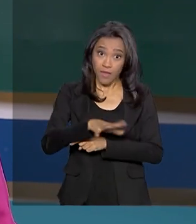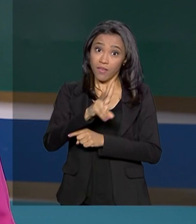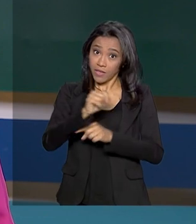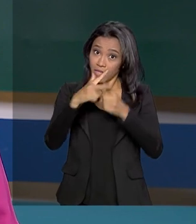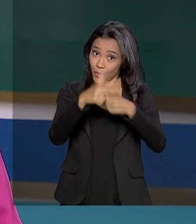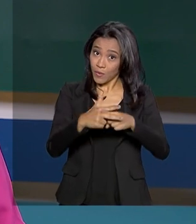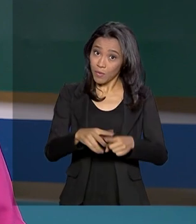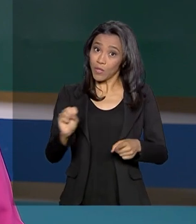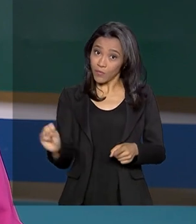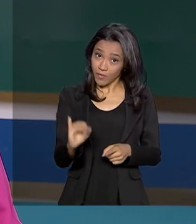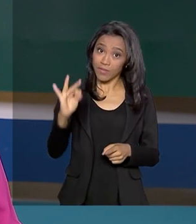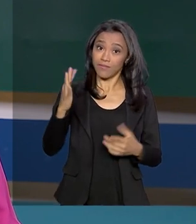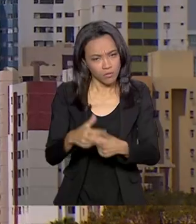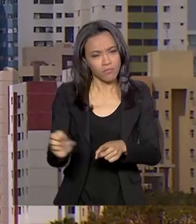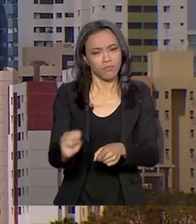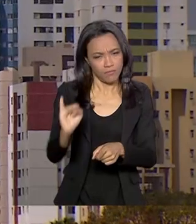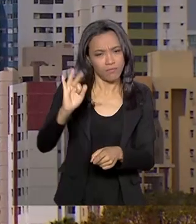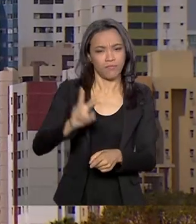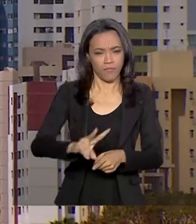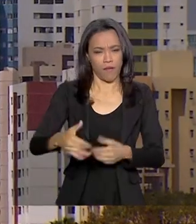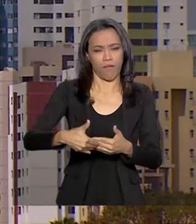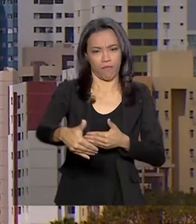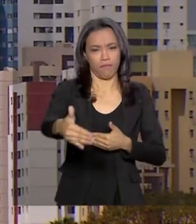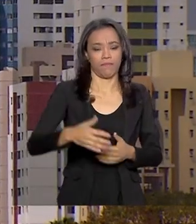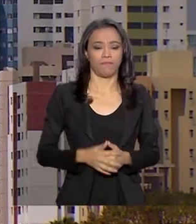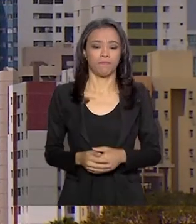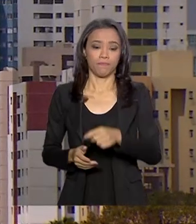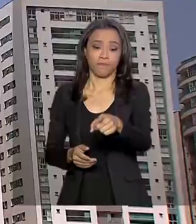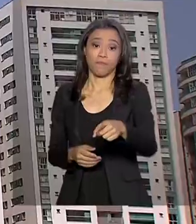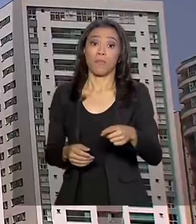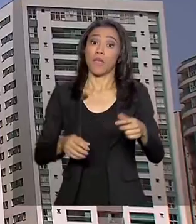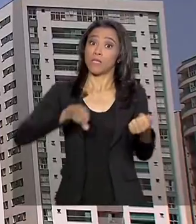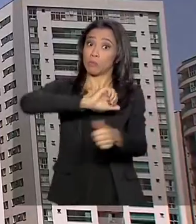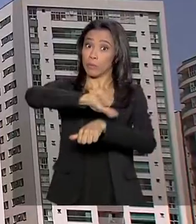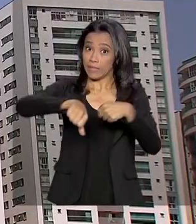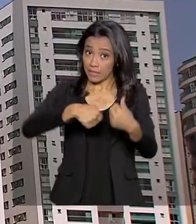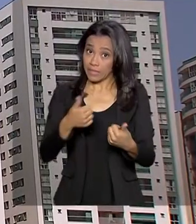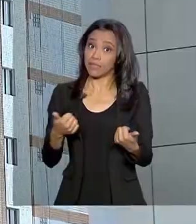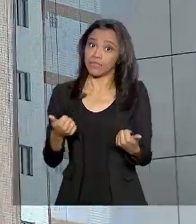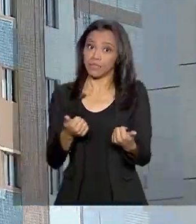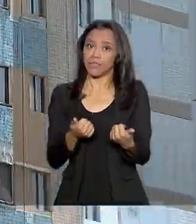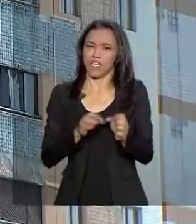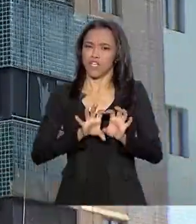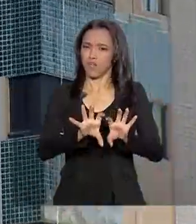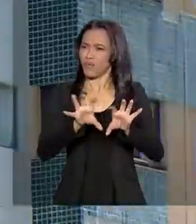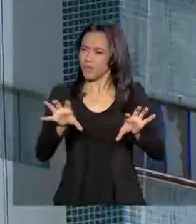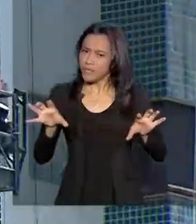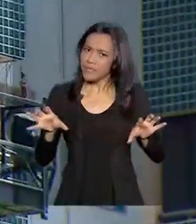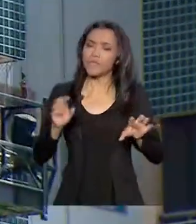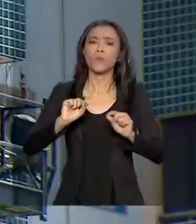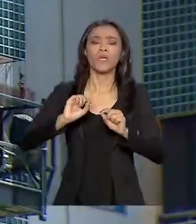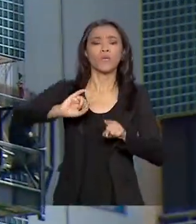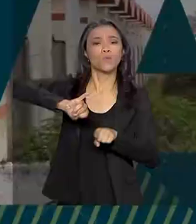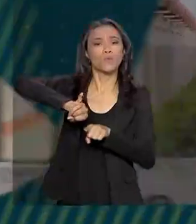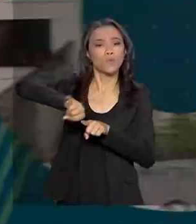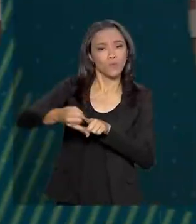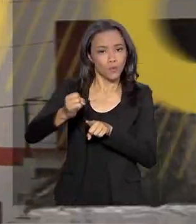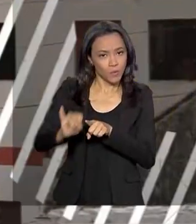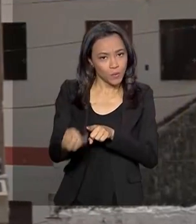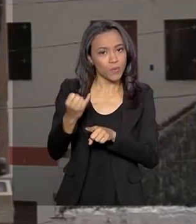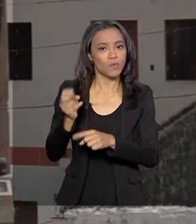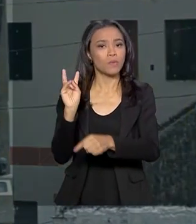corrigida pela inflação. As mudanças afetam diretamente os juros do financiamento.